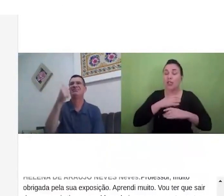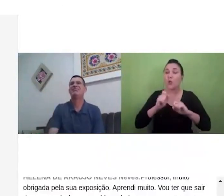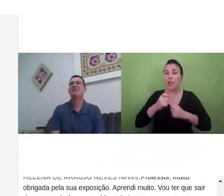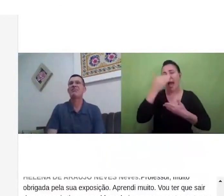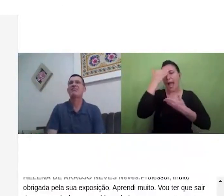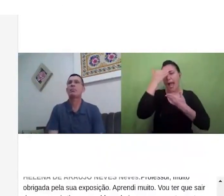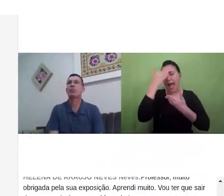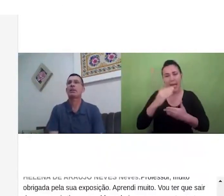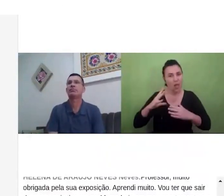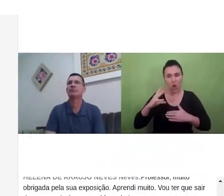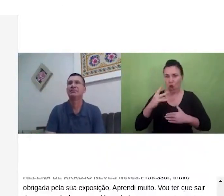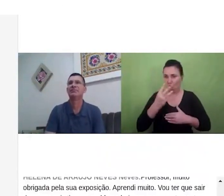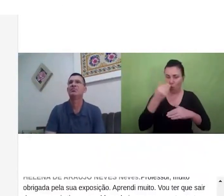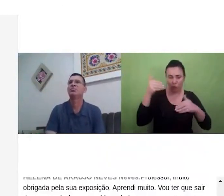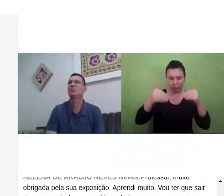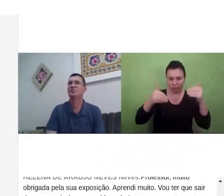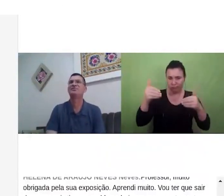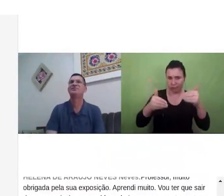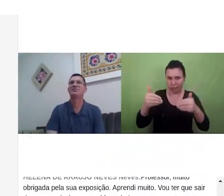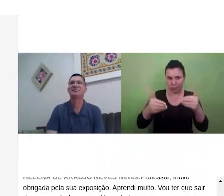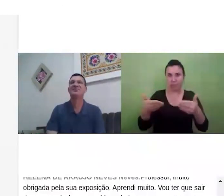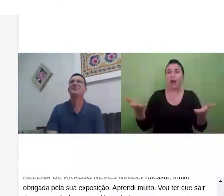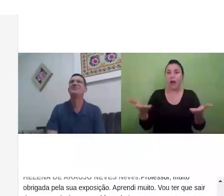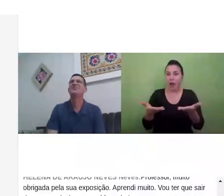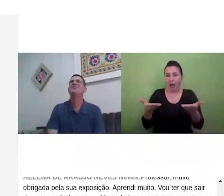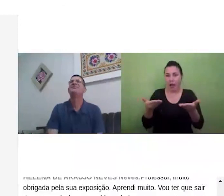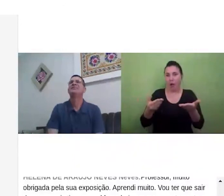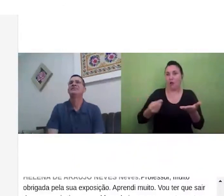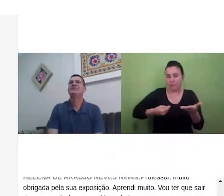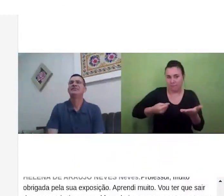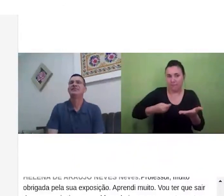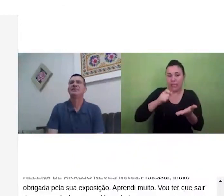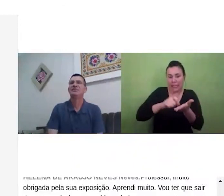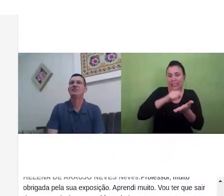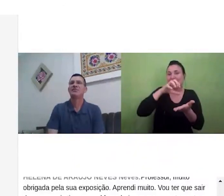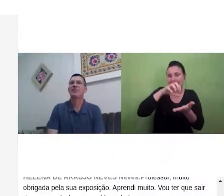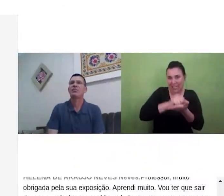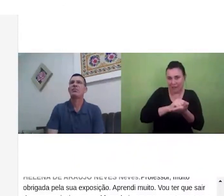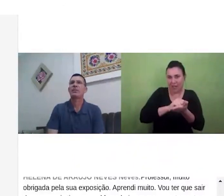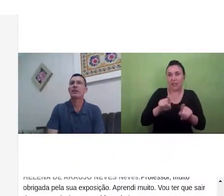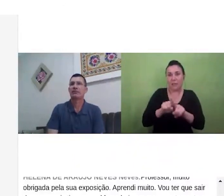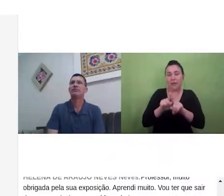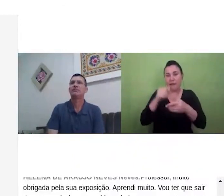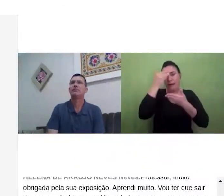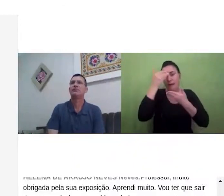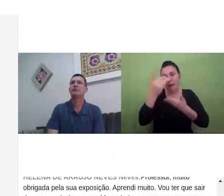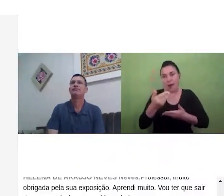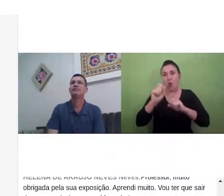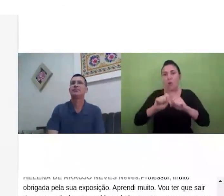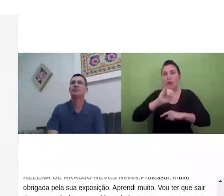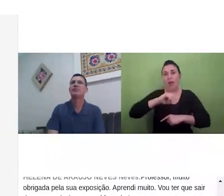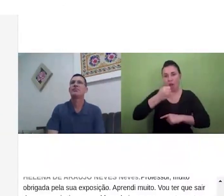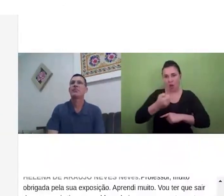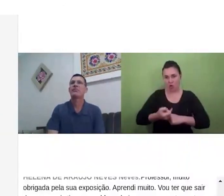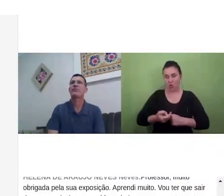que estão conosco todos os participantes se inscreveram agradecer também a Josi e